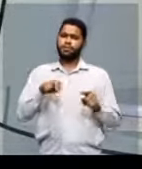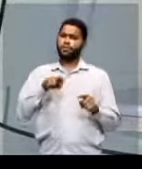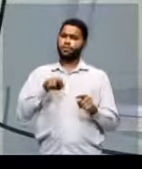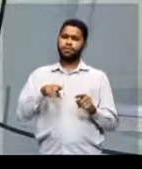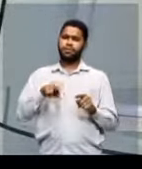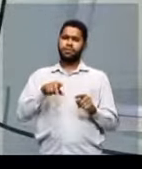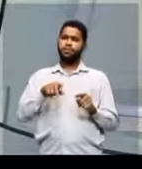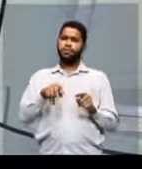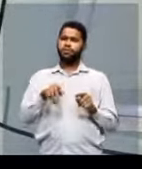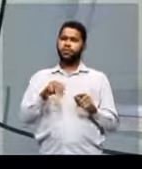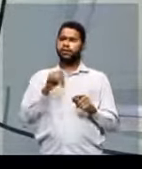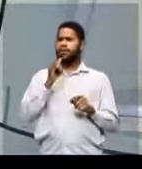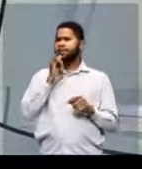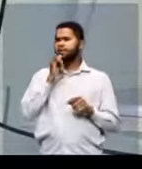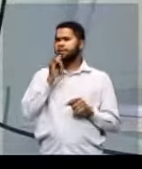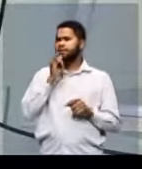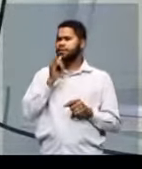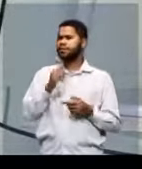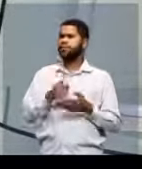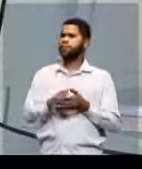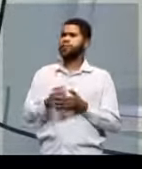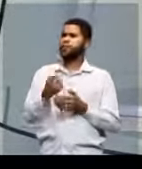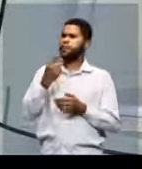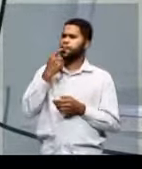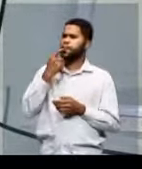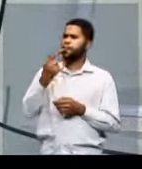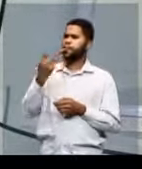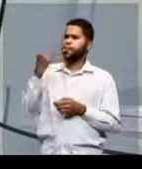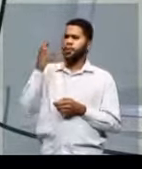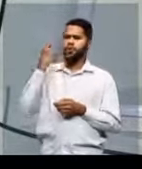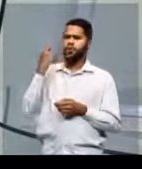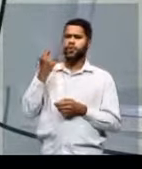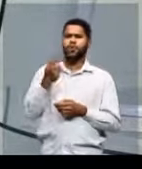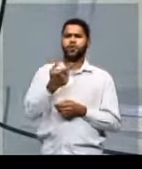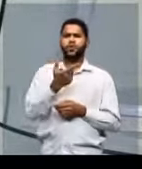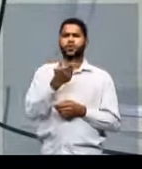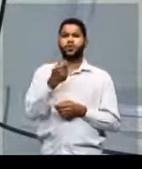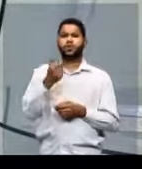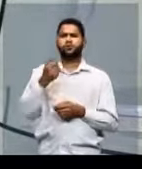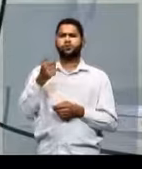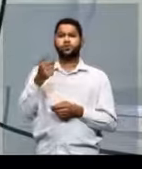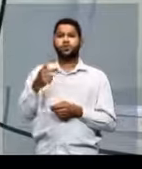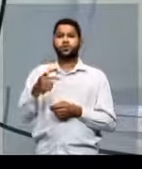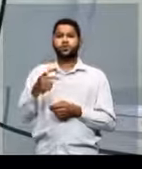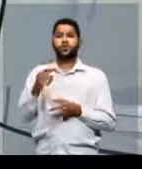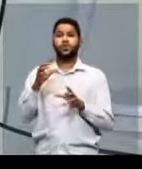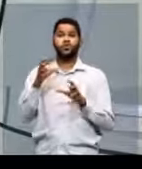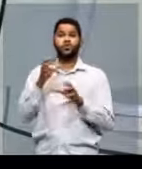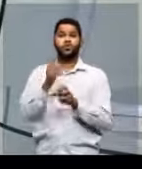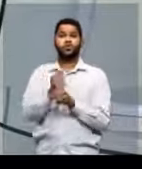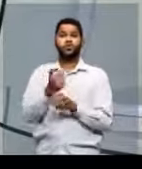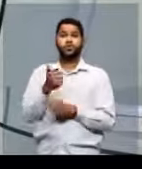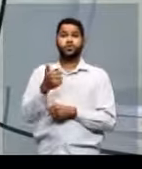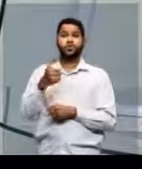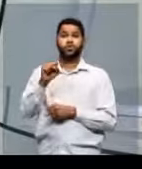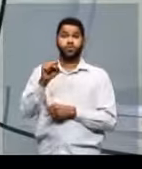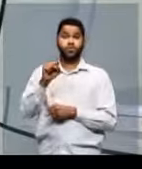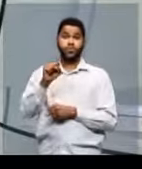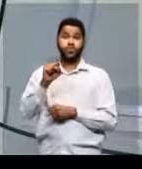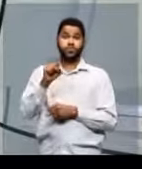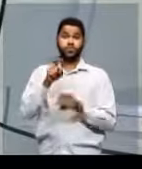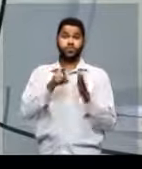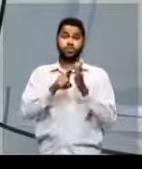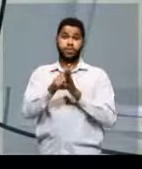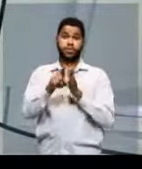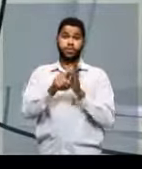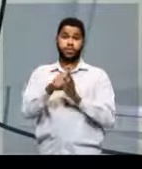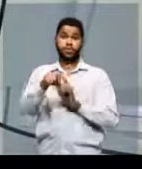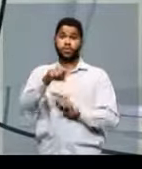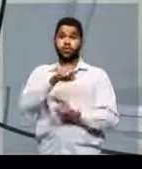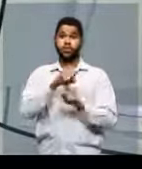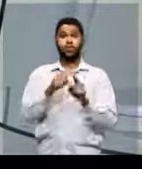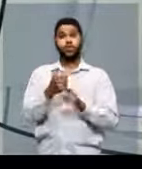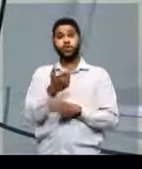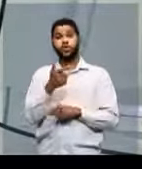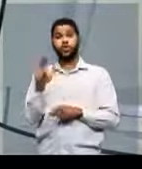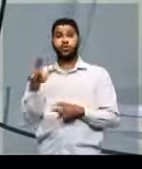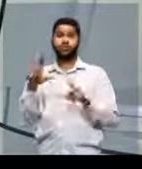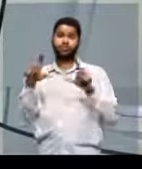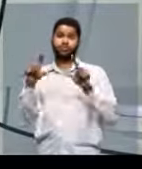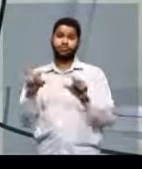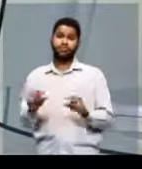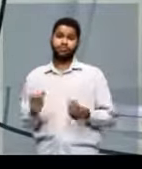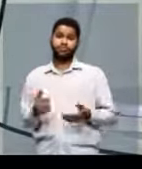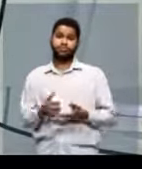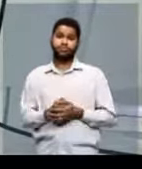dividido. Teve um recente, por exemplo, acho que foi 2017, eu somei 18 questões de sociologia. Em outras, apareceram